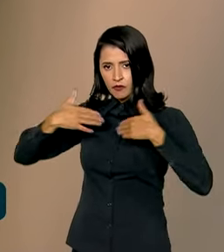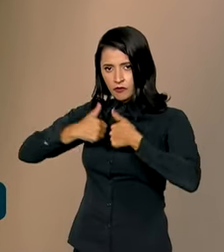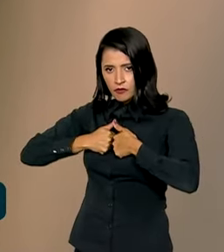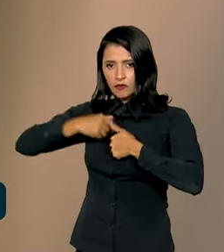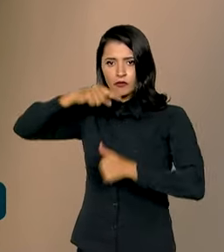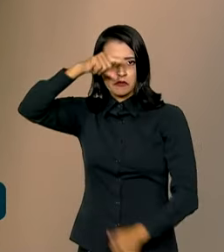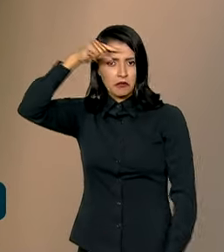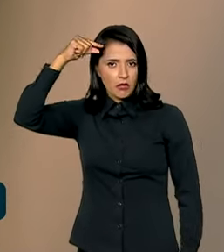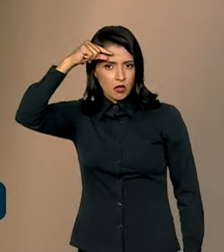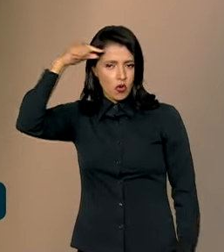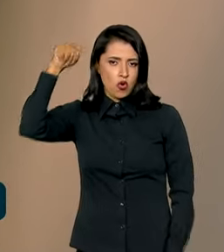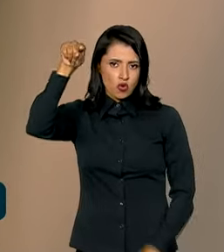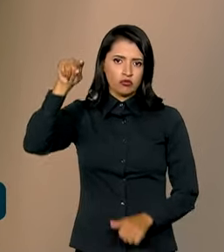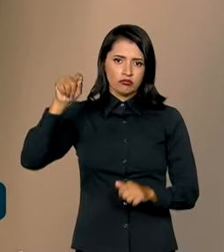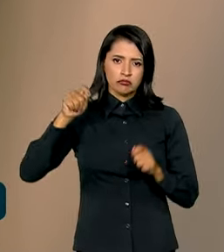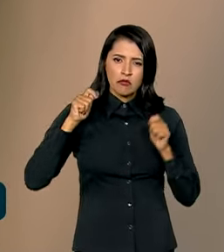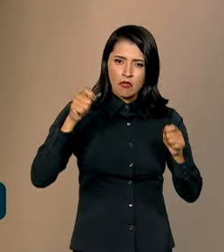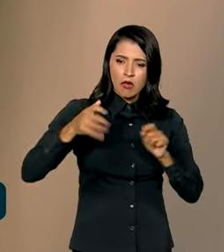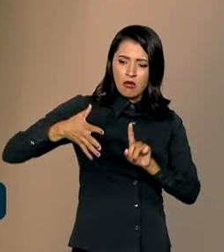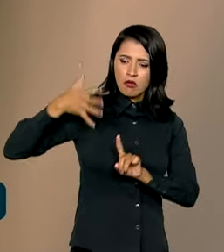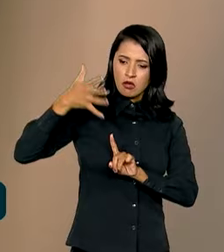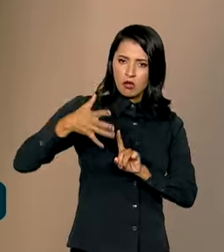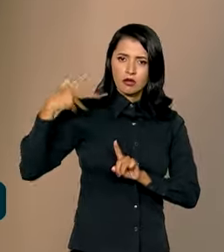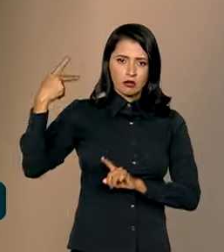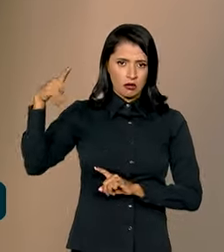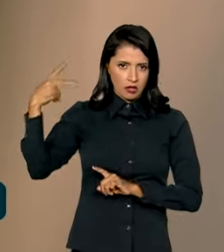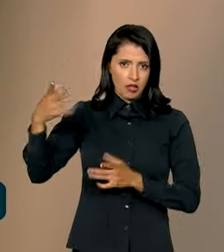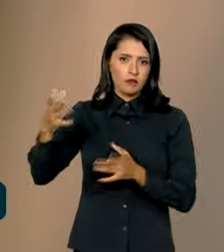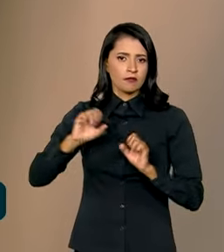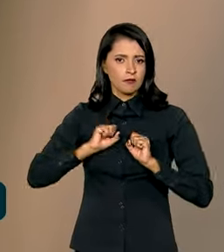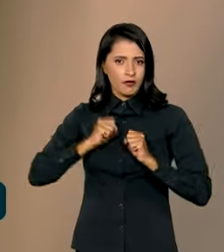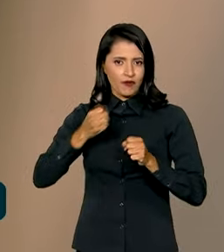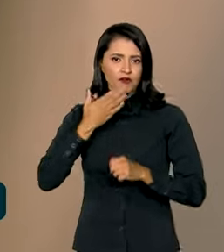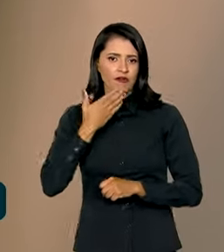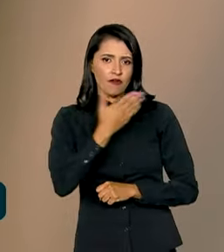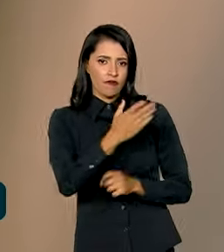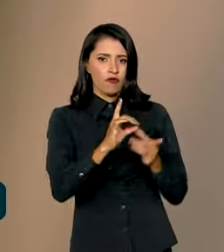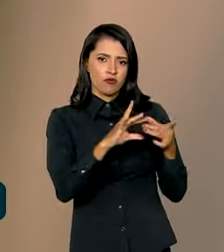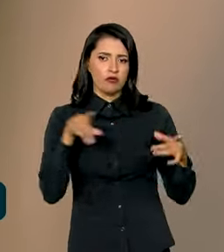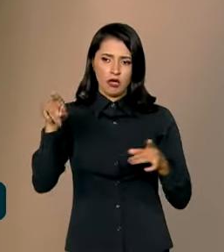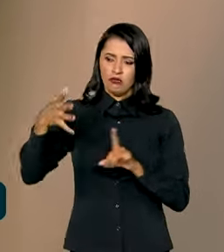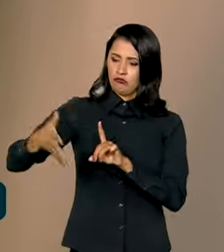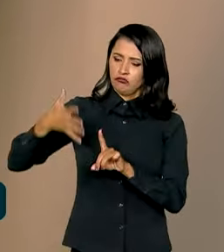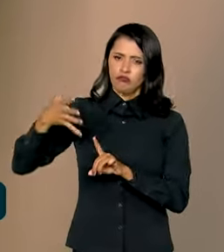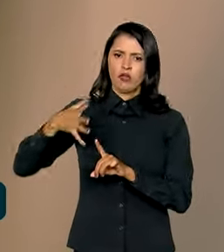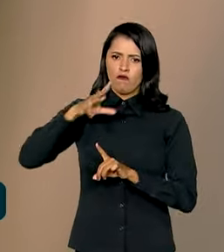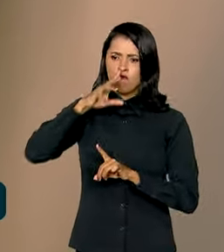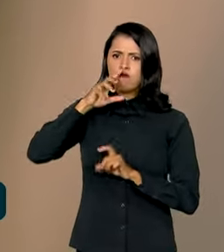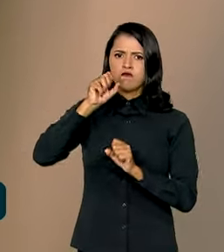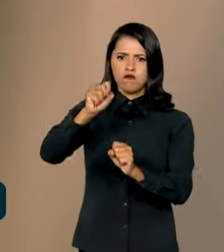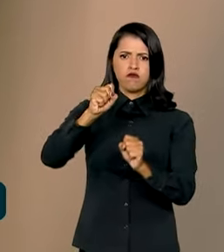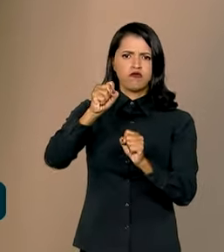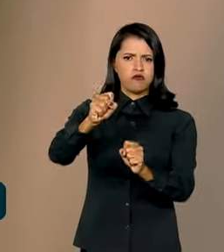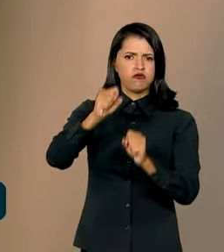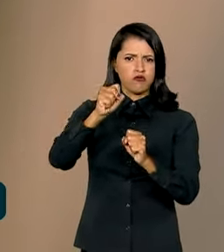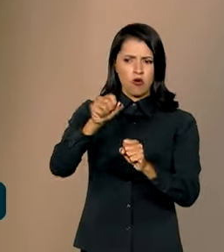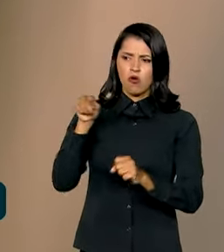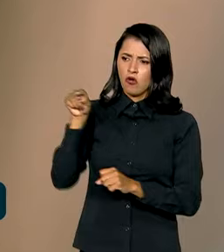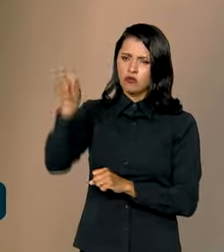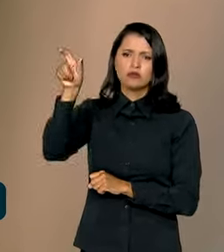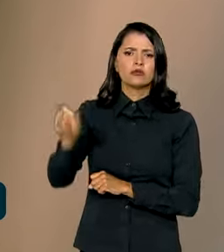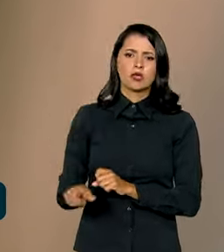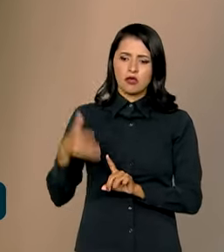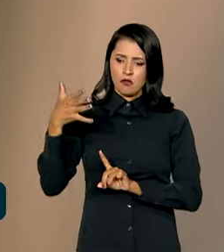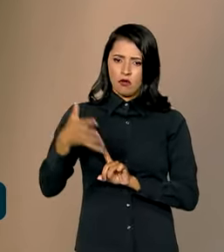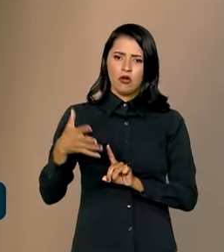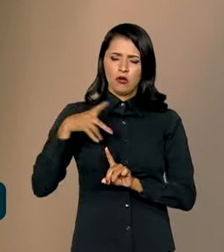fez na manifestação dele no ato da defesa da democracia uma fala muito forte. Ele disse que ele